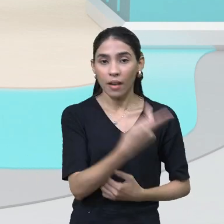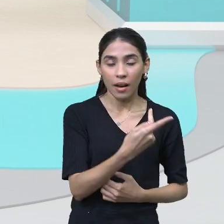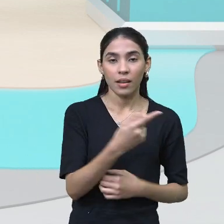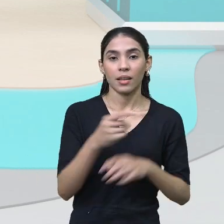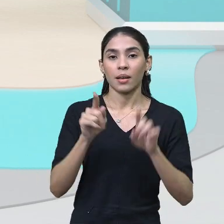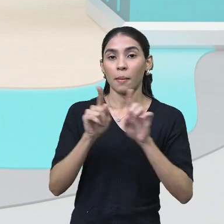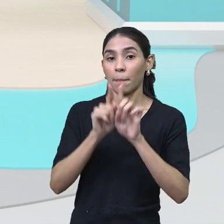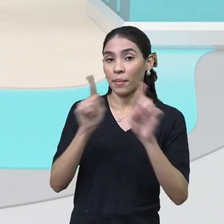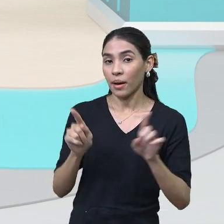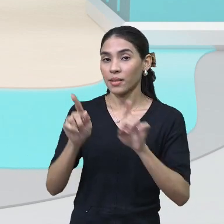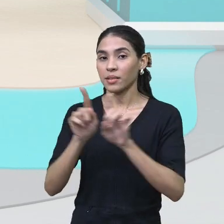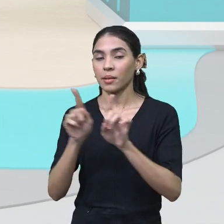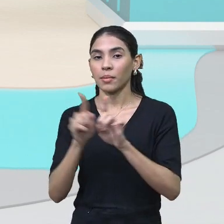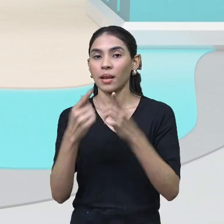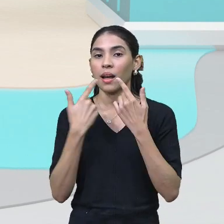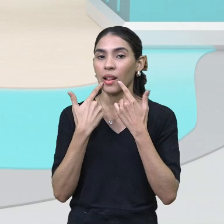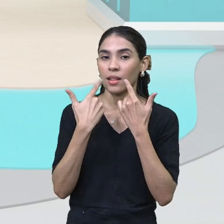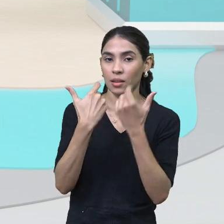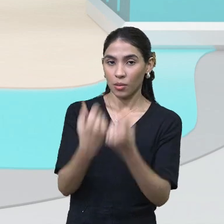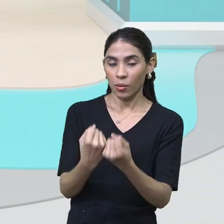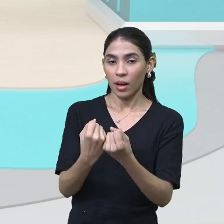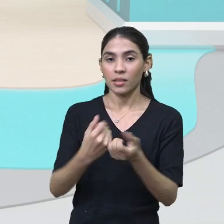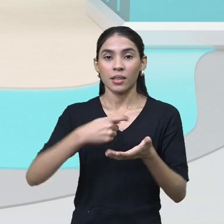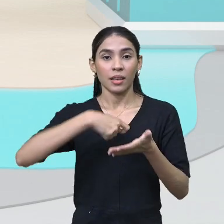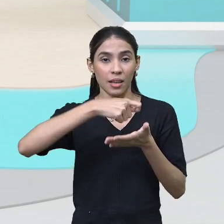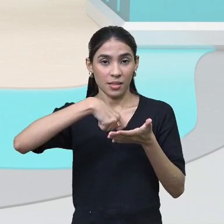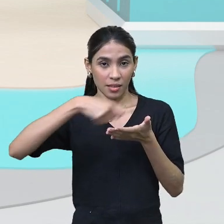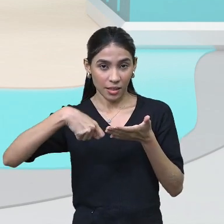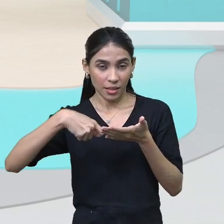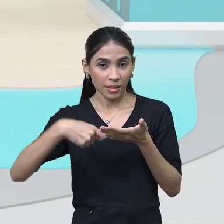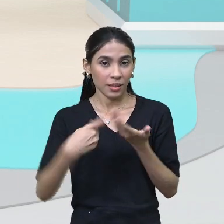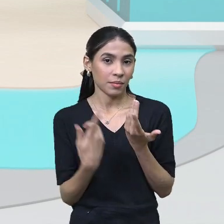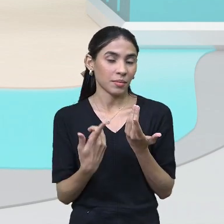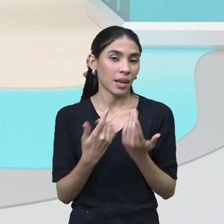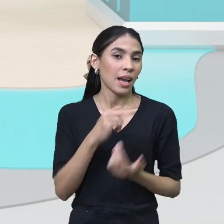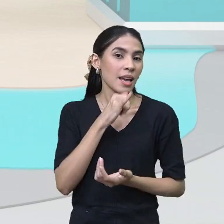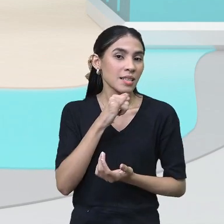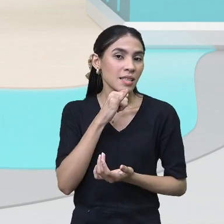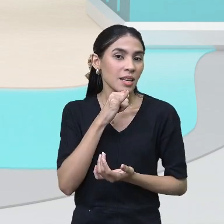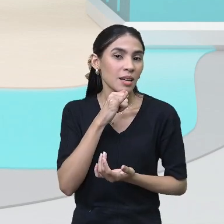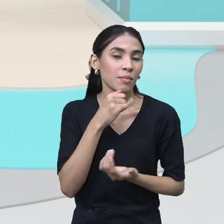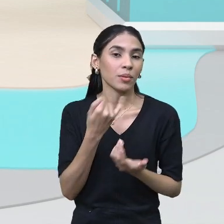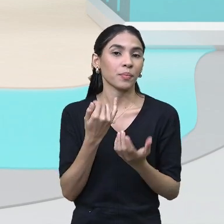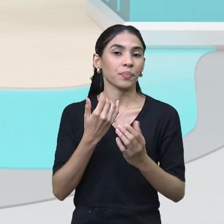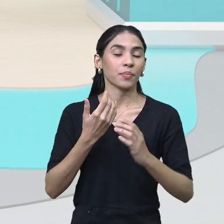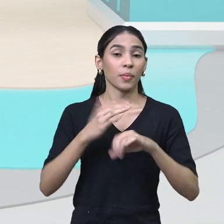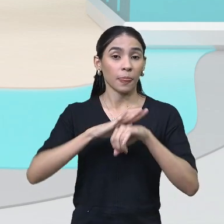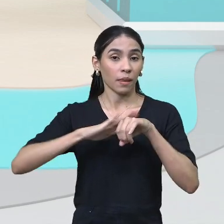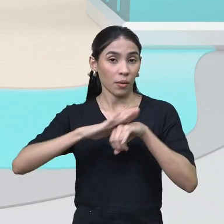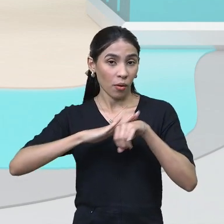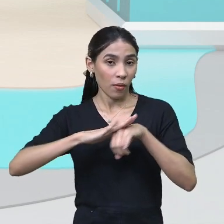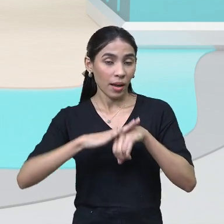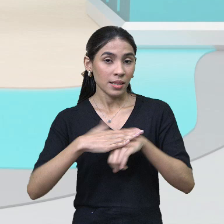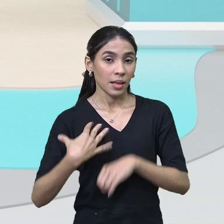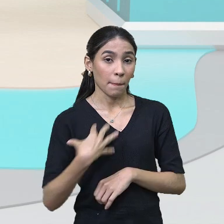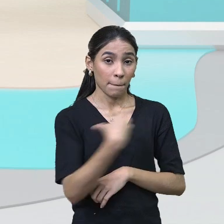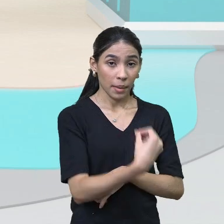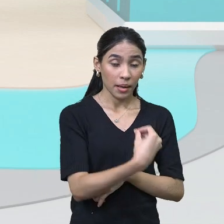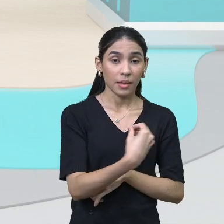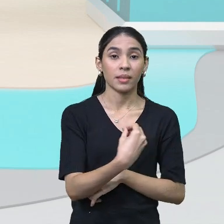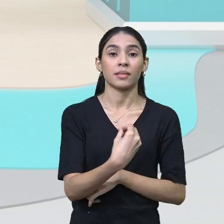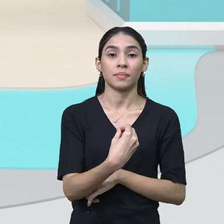também a linguagem escrita, como foi o caso aí da conversa entre a mãe